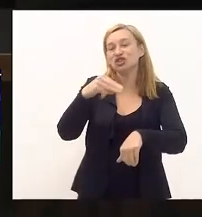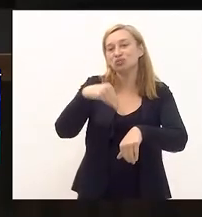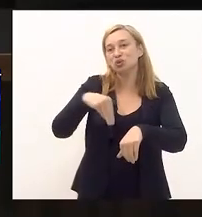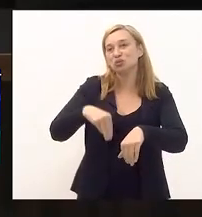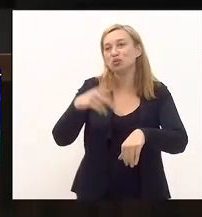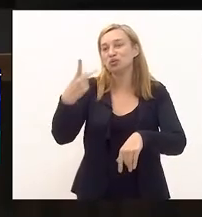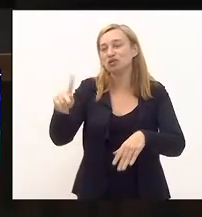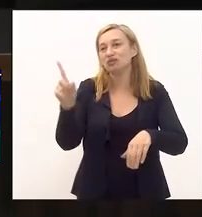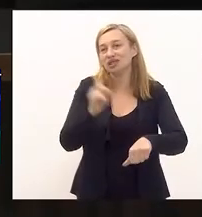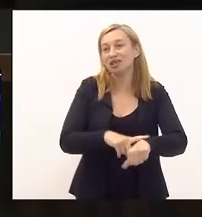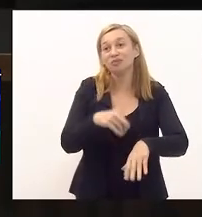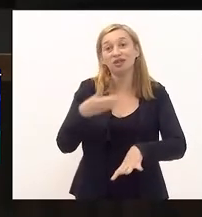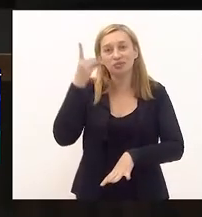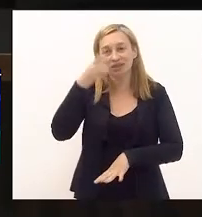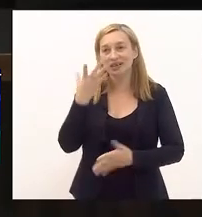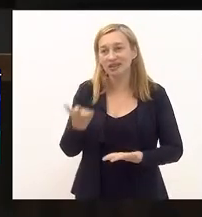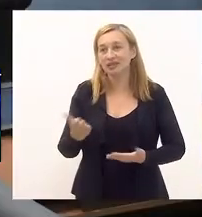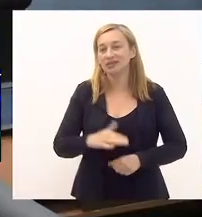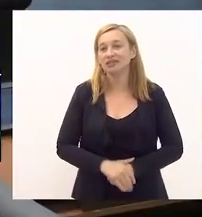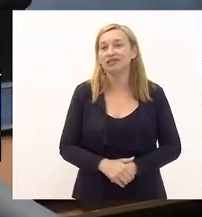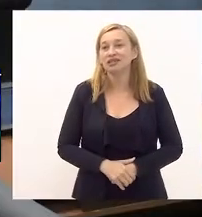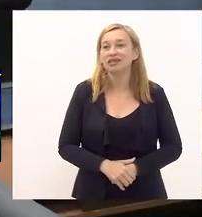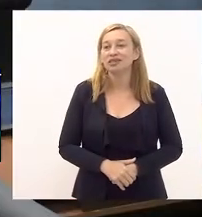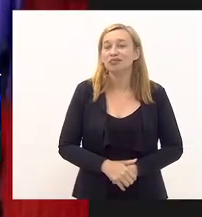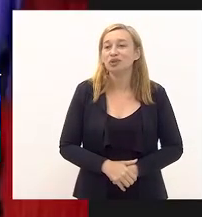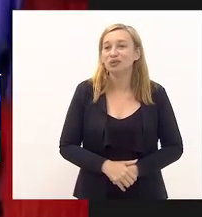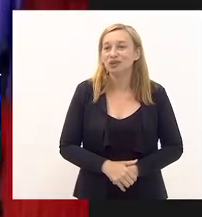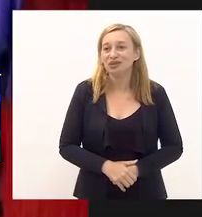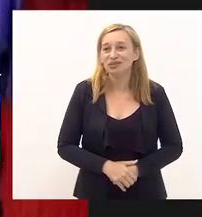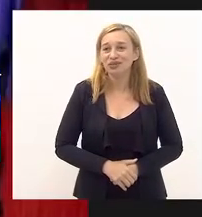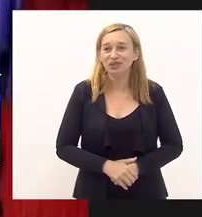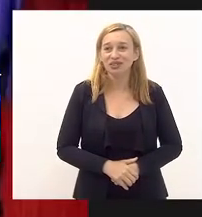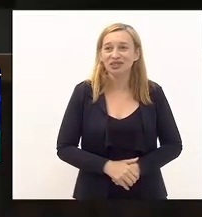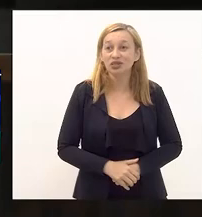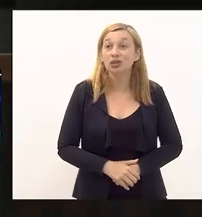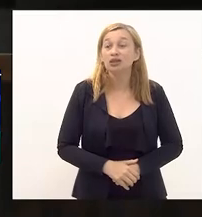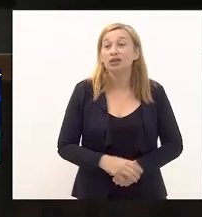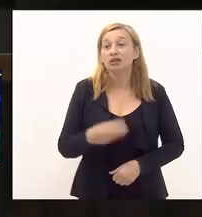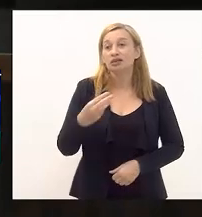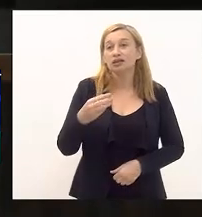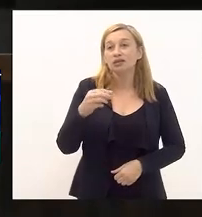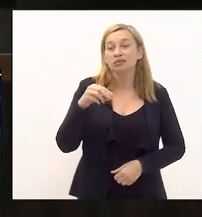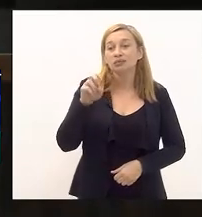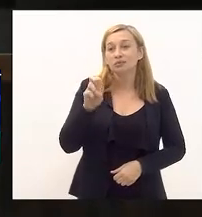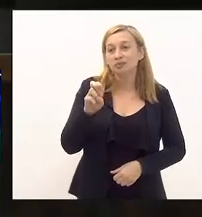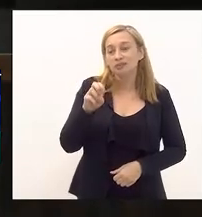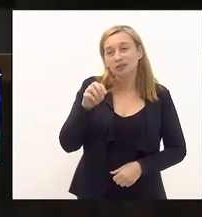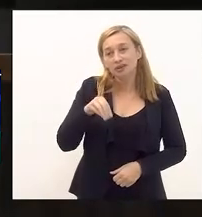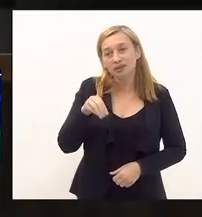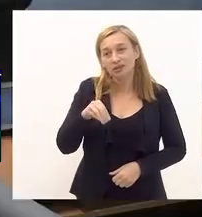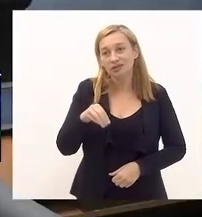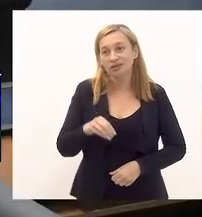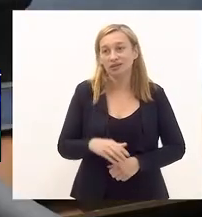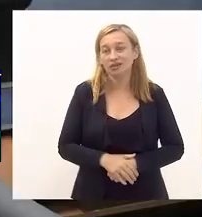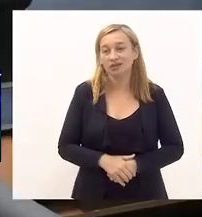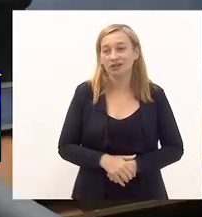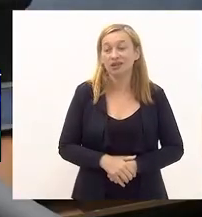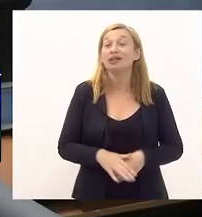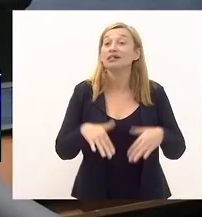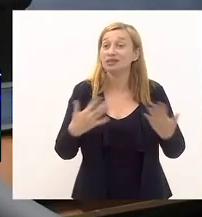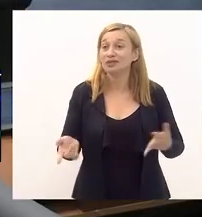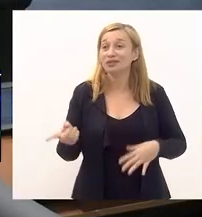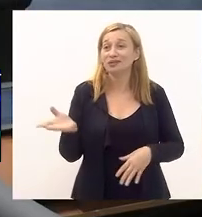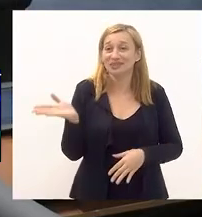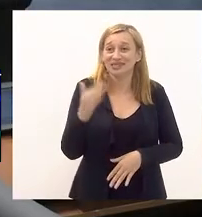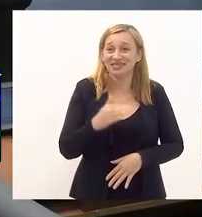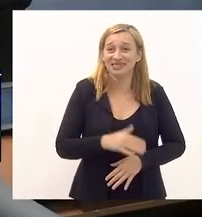do seu tempo deputada por favor deputada Mônica meio minuto meio minuto então vamos